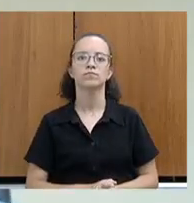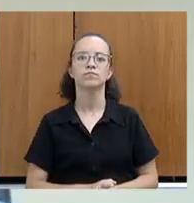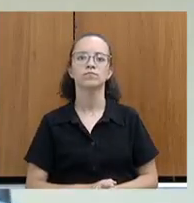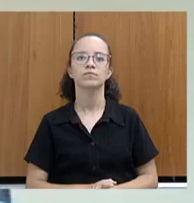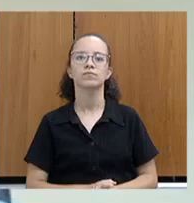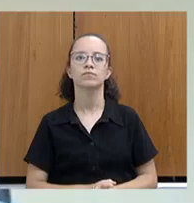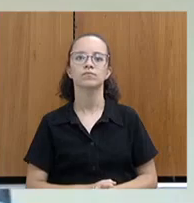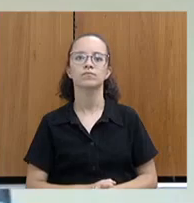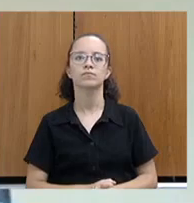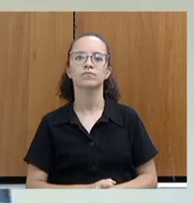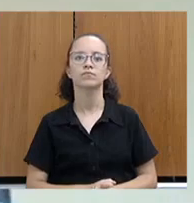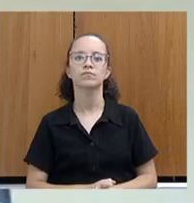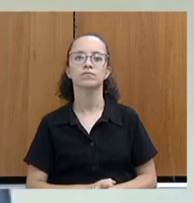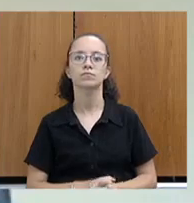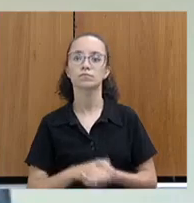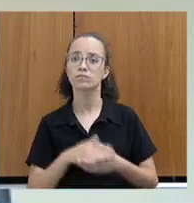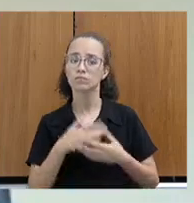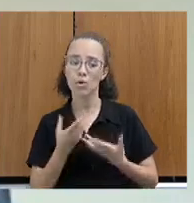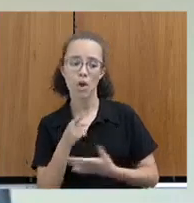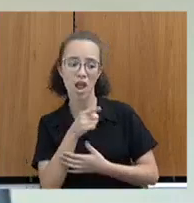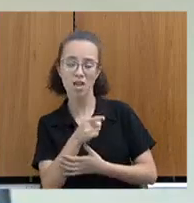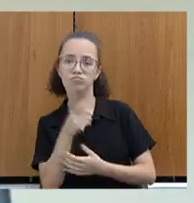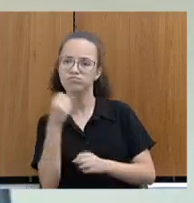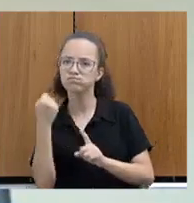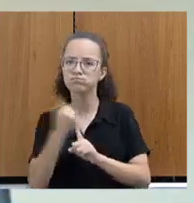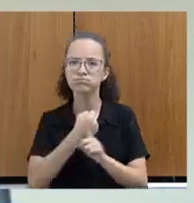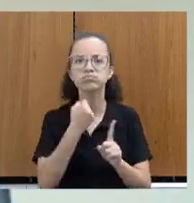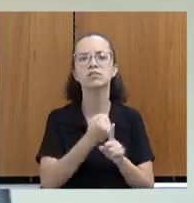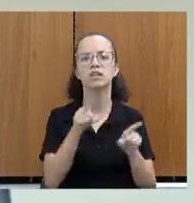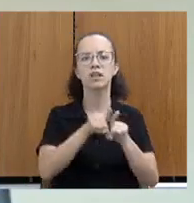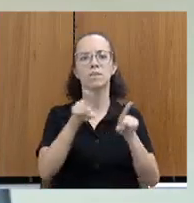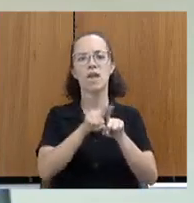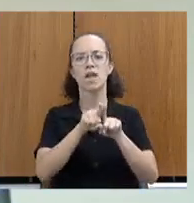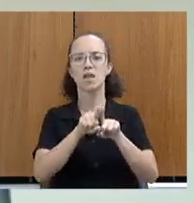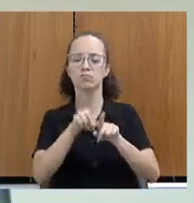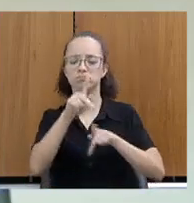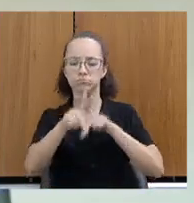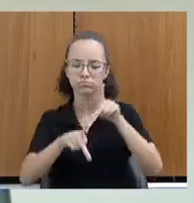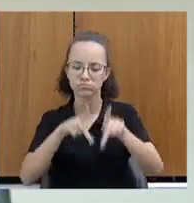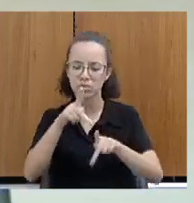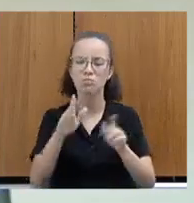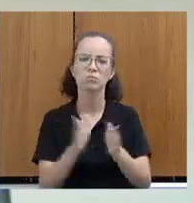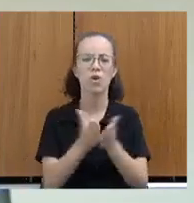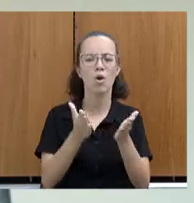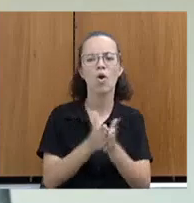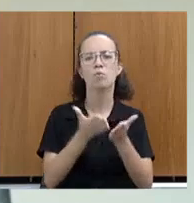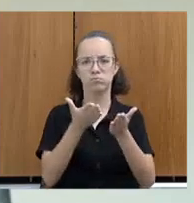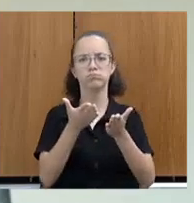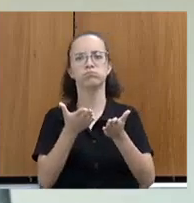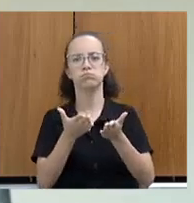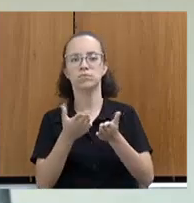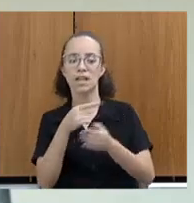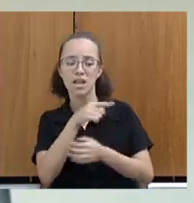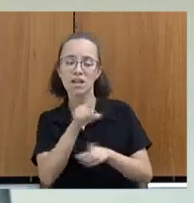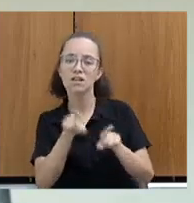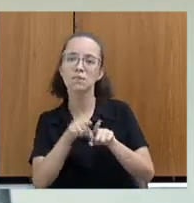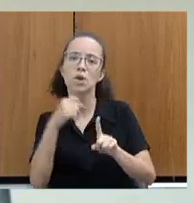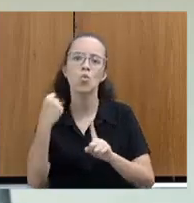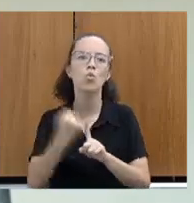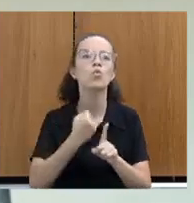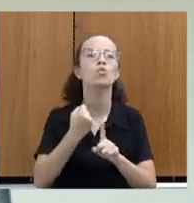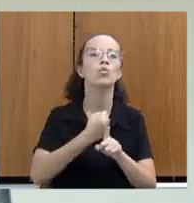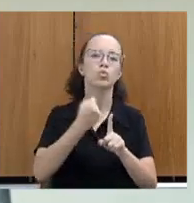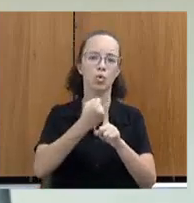O Dom Vicente luta na defesa dos direitos atingidos por barragens, pelos mais pobres e humildes, lutou contra o despejo do acampamento